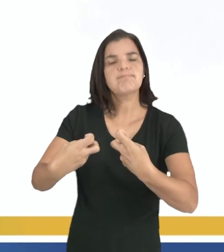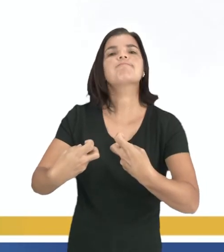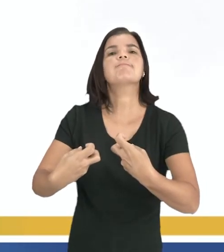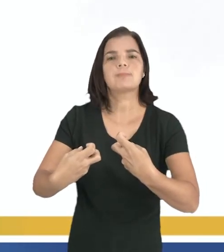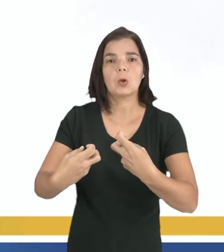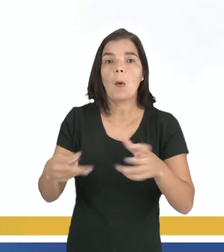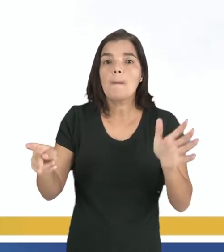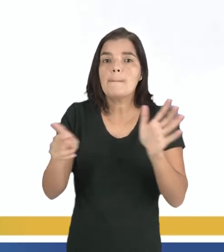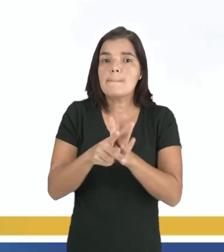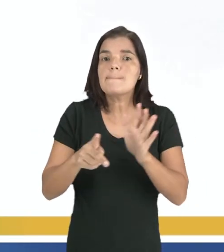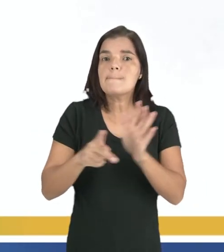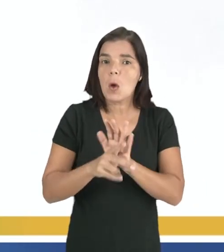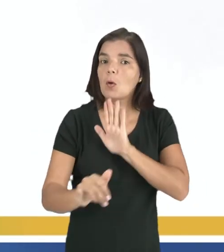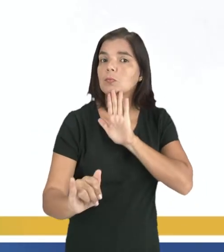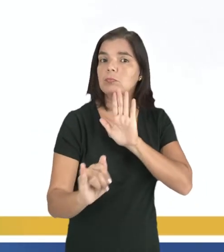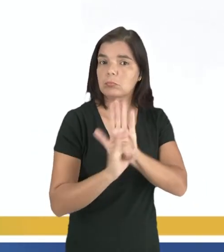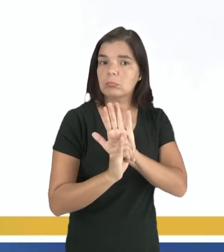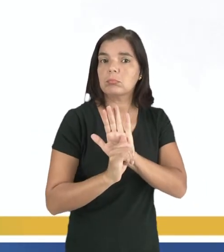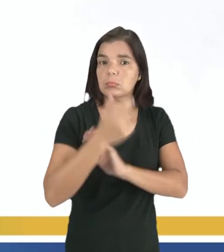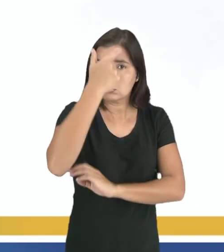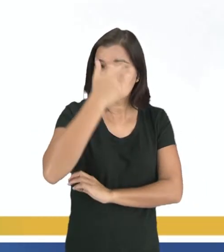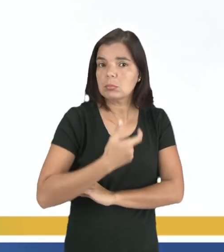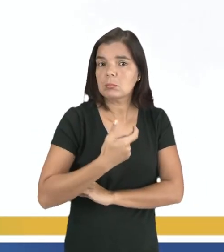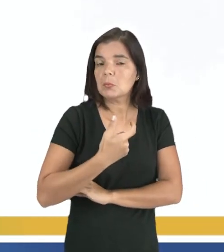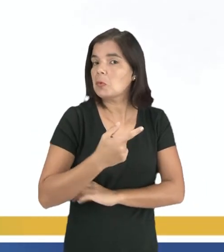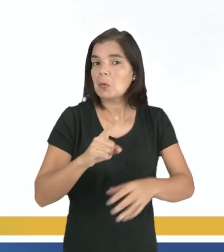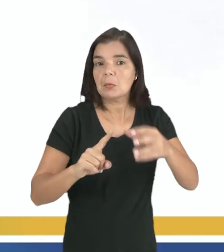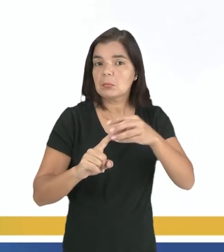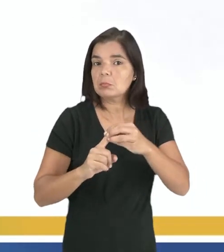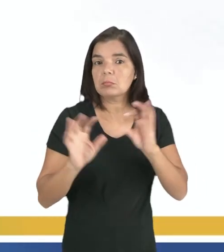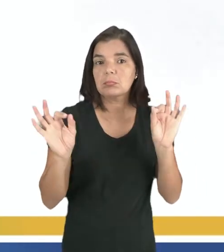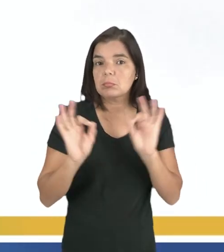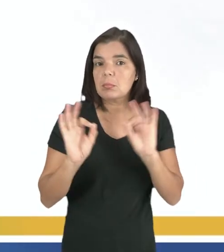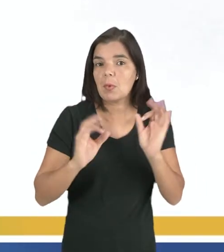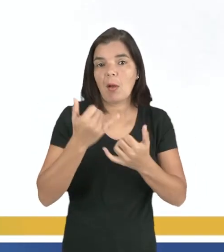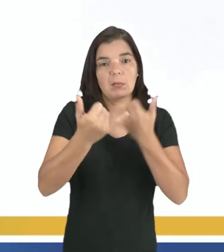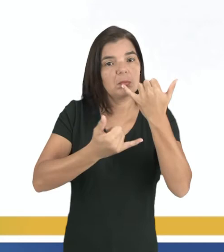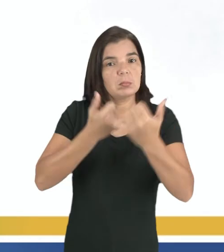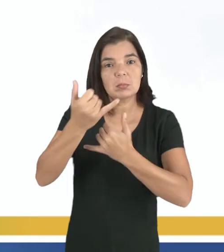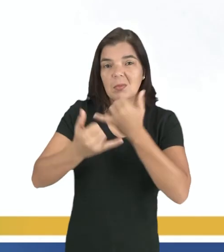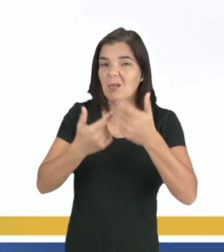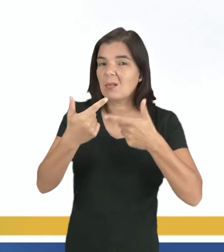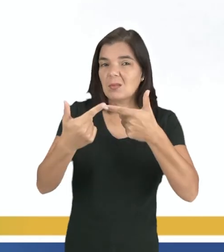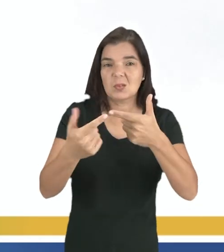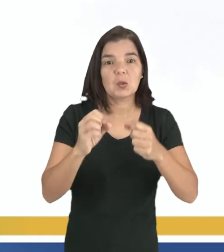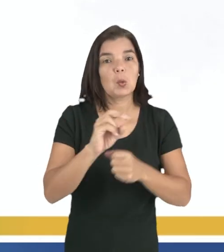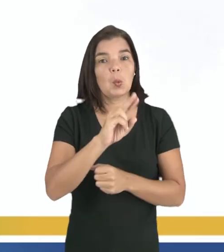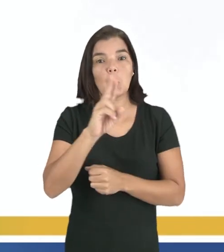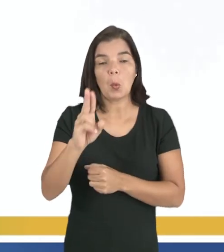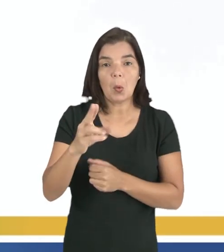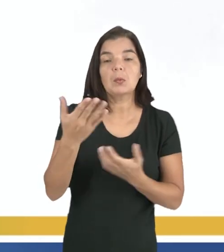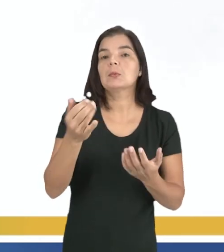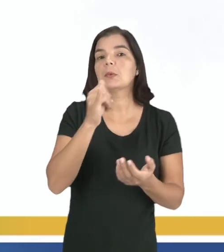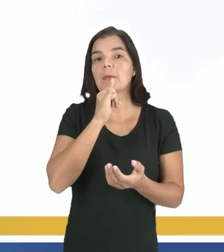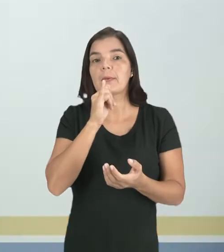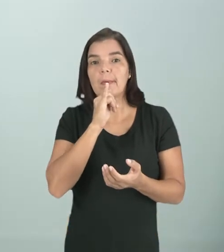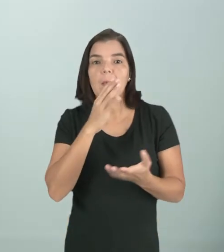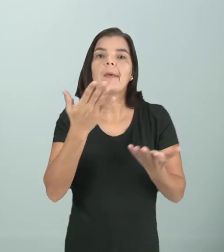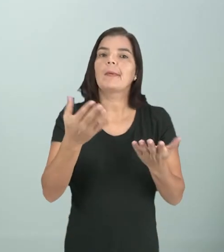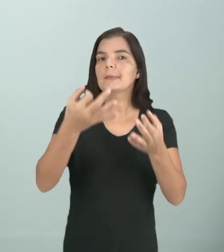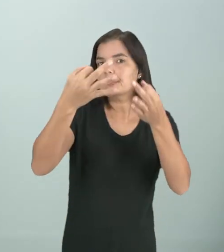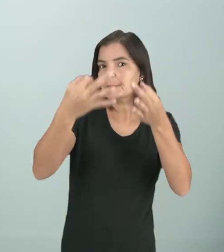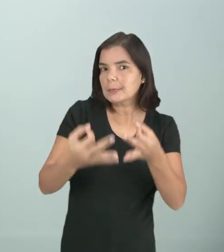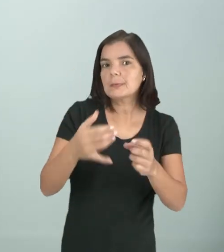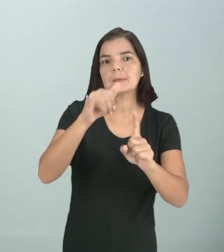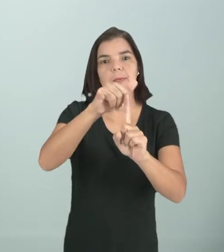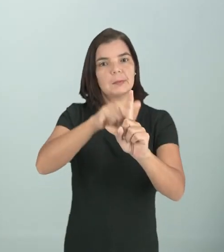marca fazia parte da sua identidade. E não era o objetivo dessas brincadeiras, ou vamos chamar pelo nome adequado,